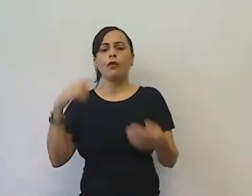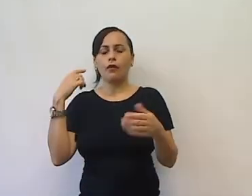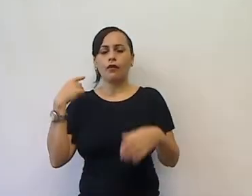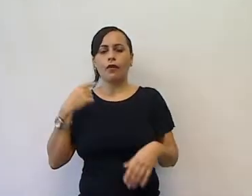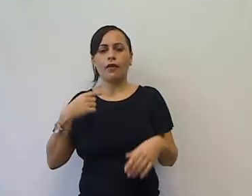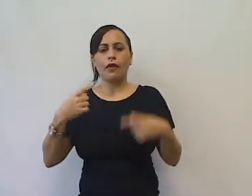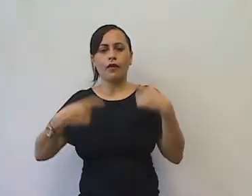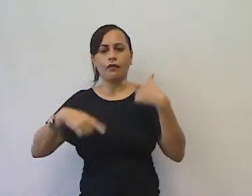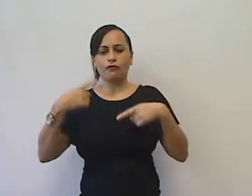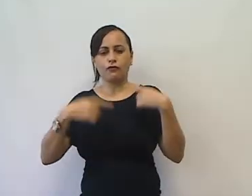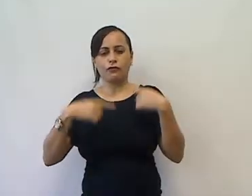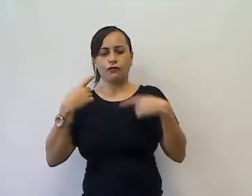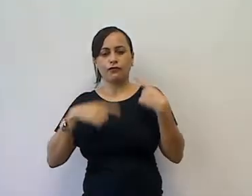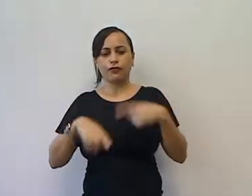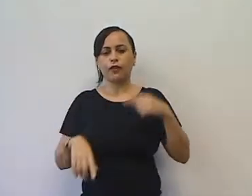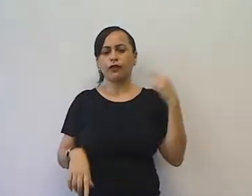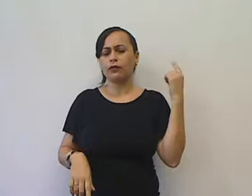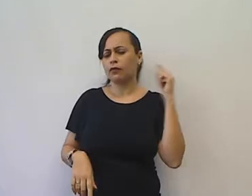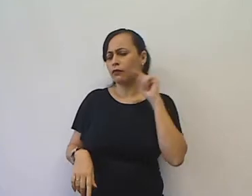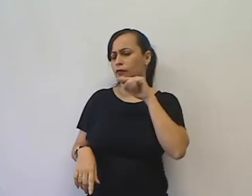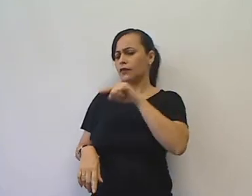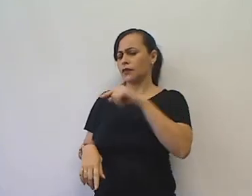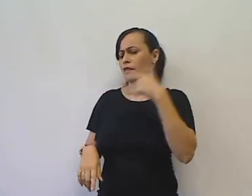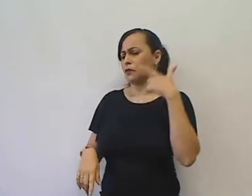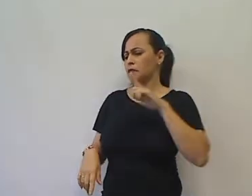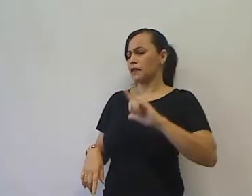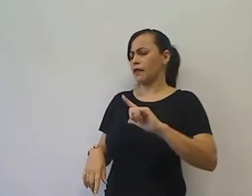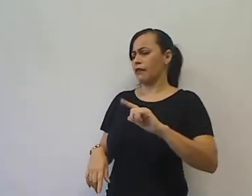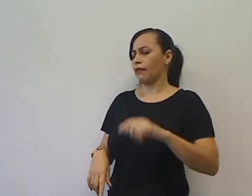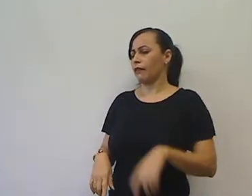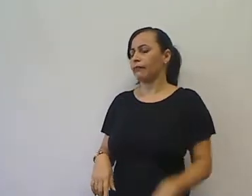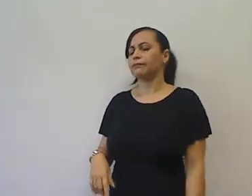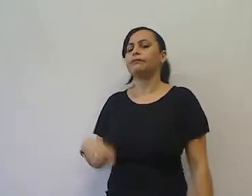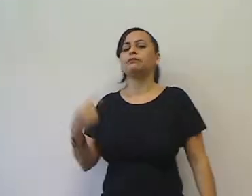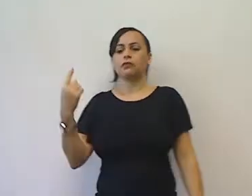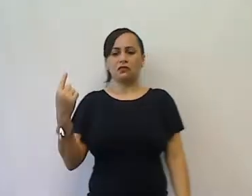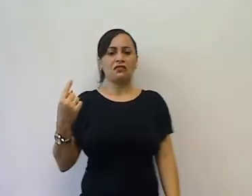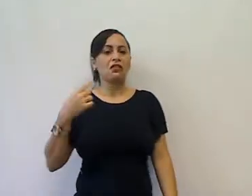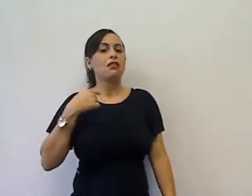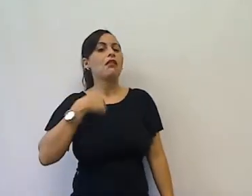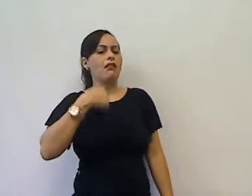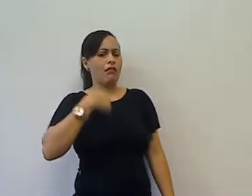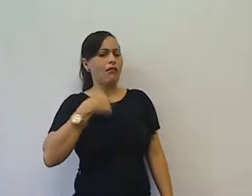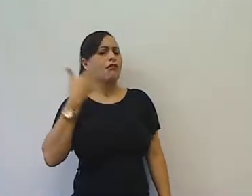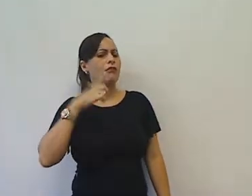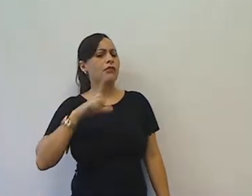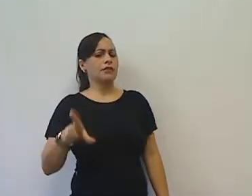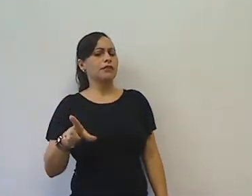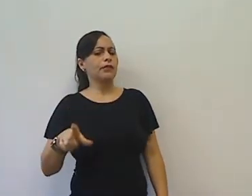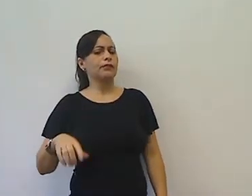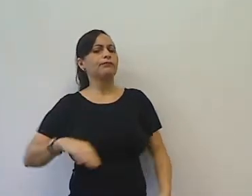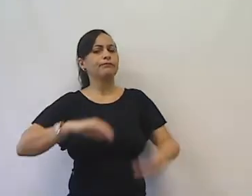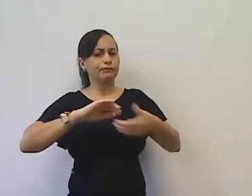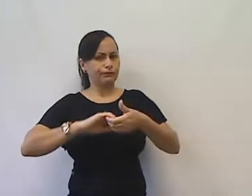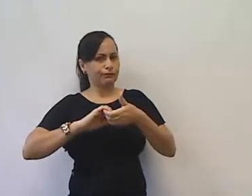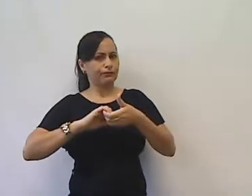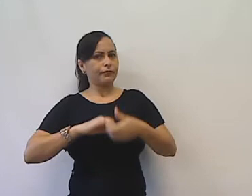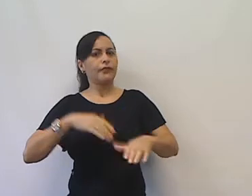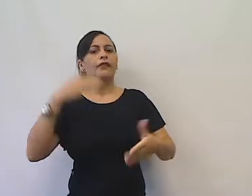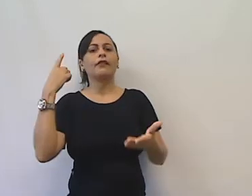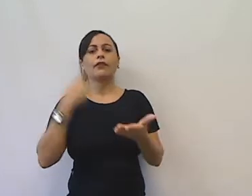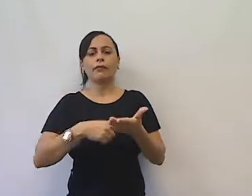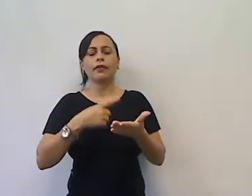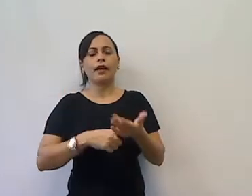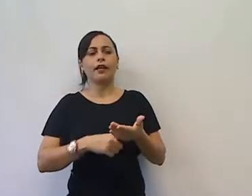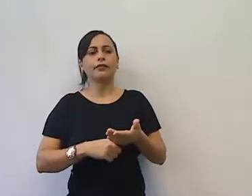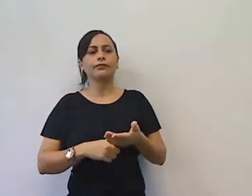duvidamos que você consiga. Ele, pois eu consigo. Vocês aceitam a aposta? Eles pensaram,